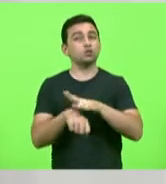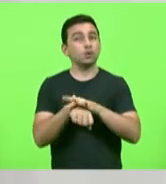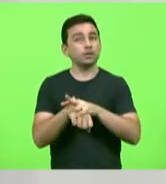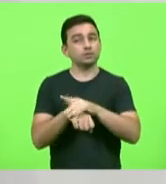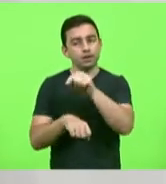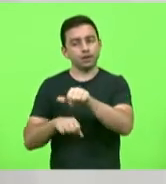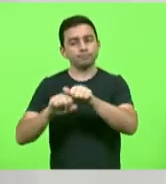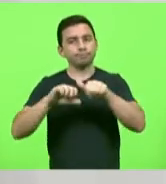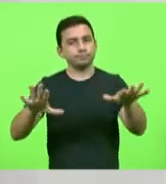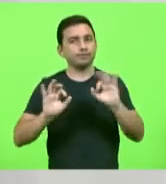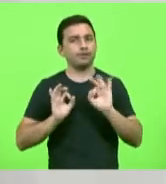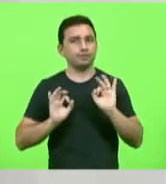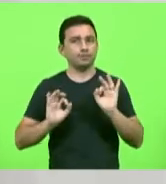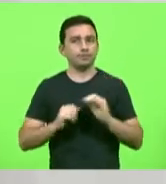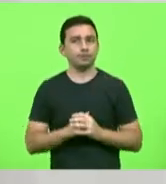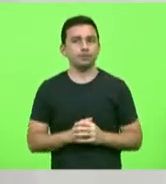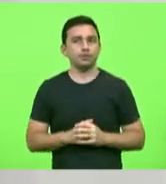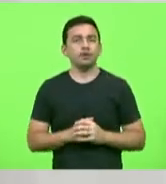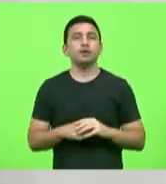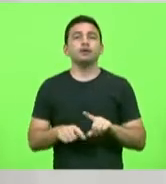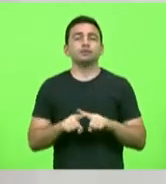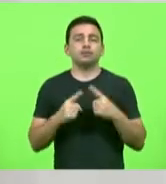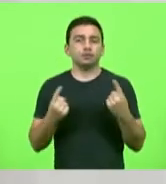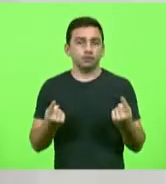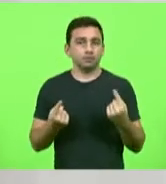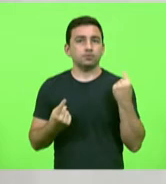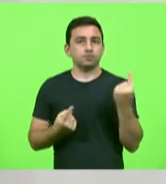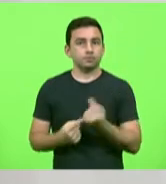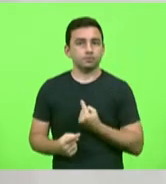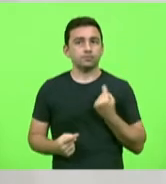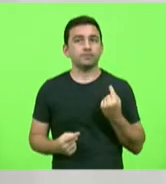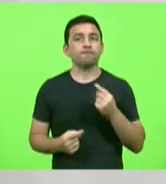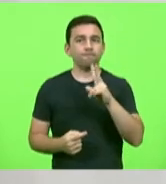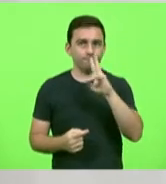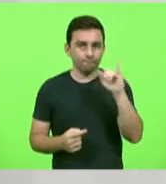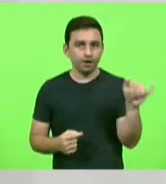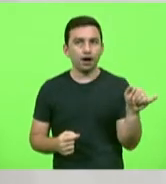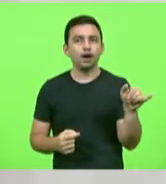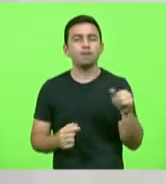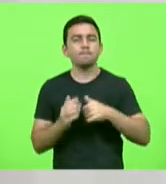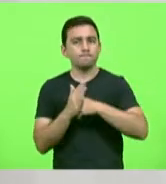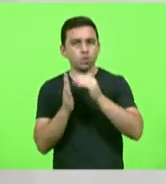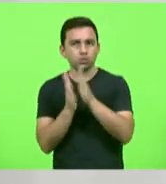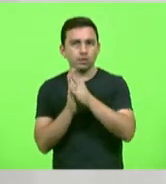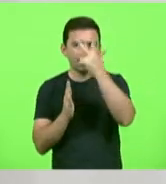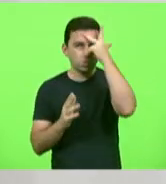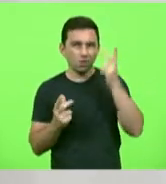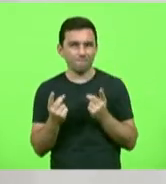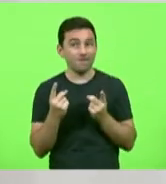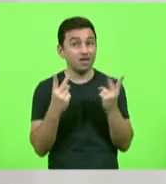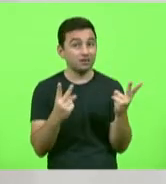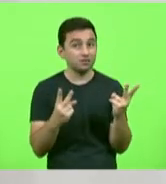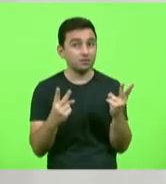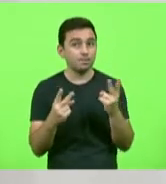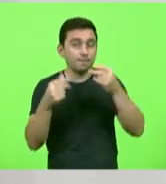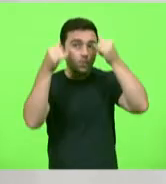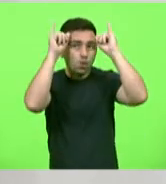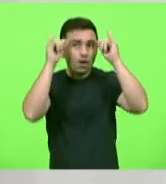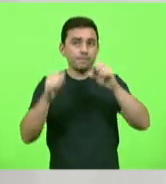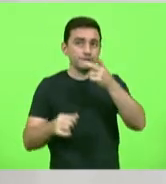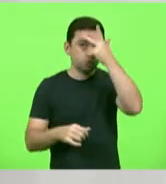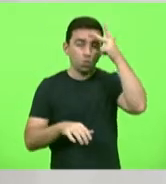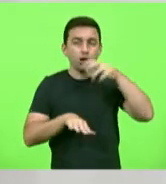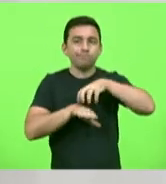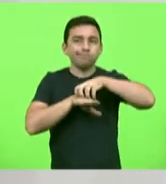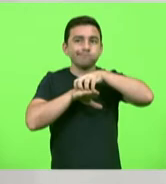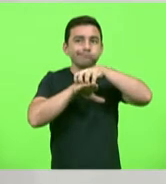prolifere então nós vamos multar aquele que comercializar aquele que transportar